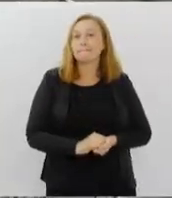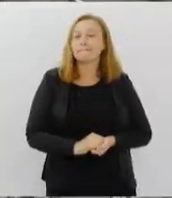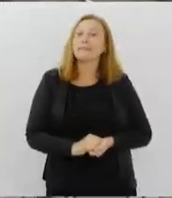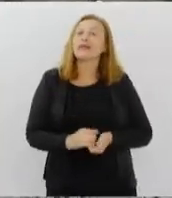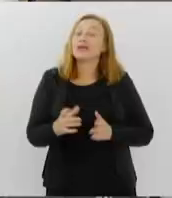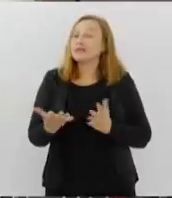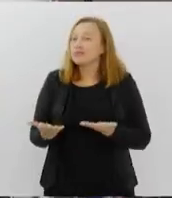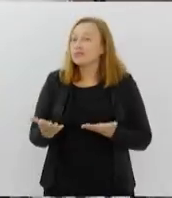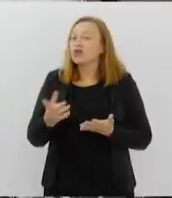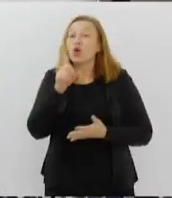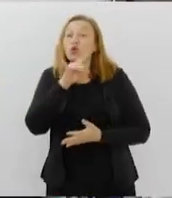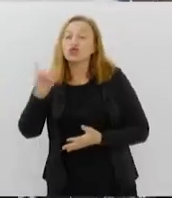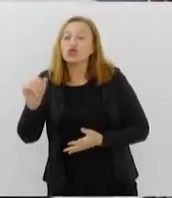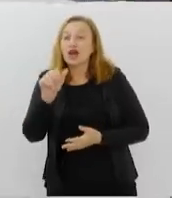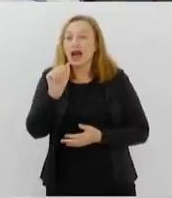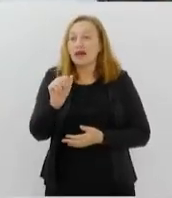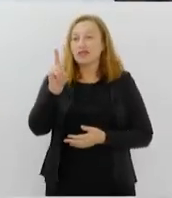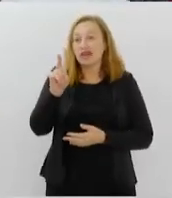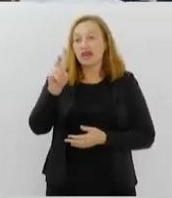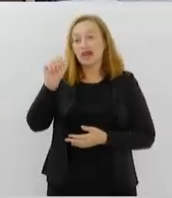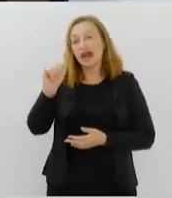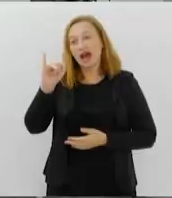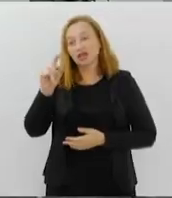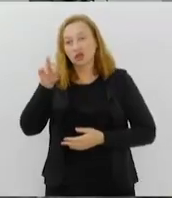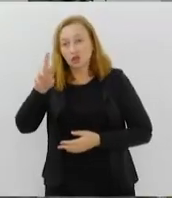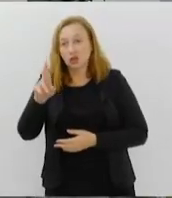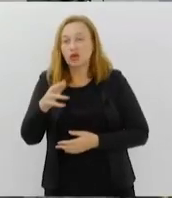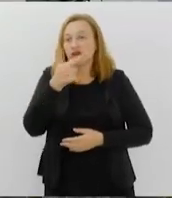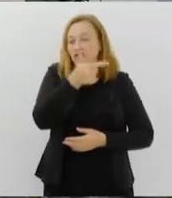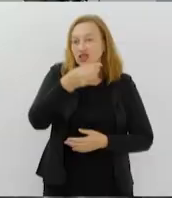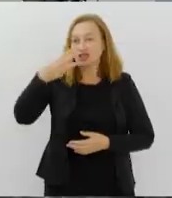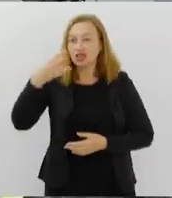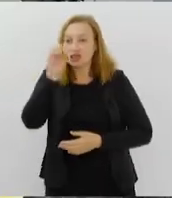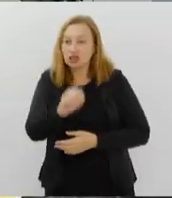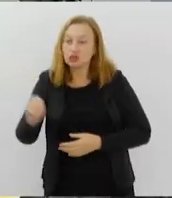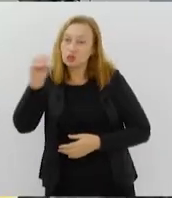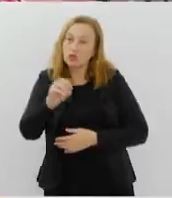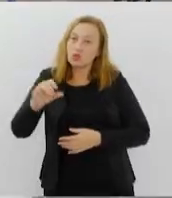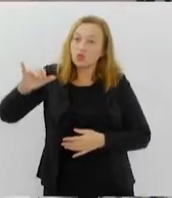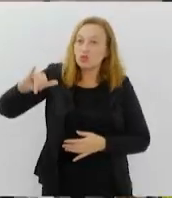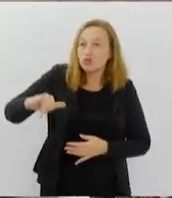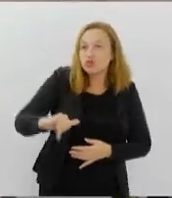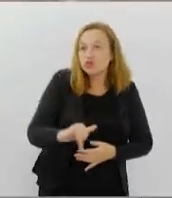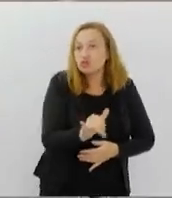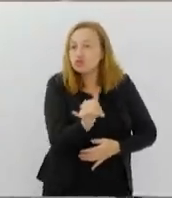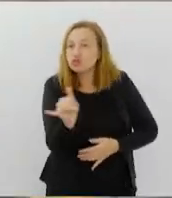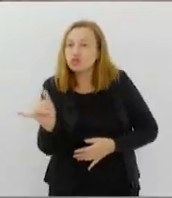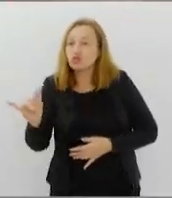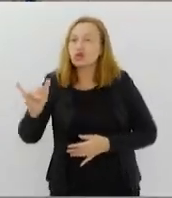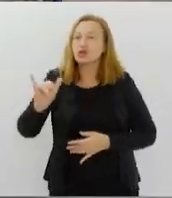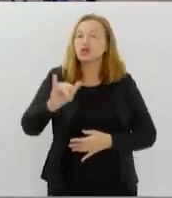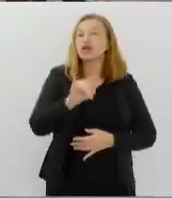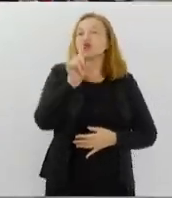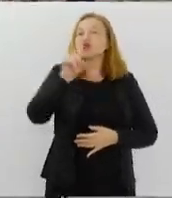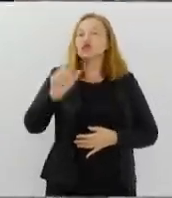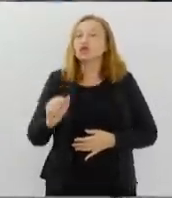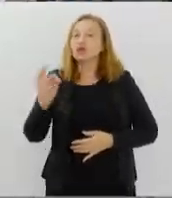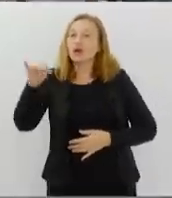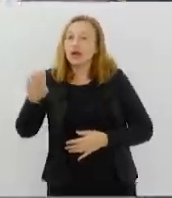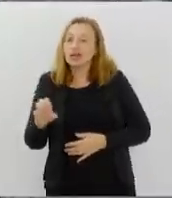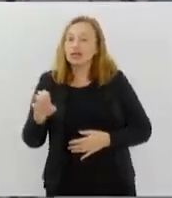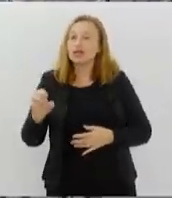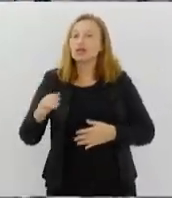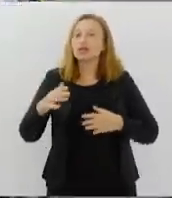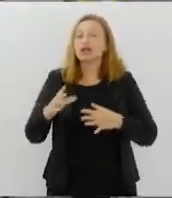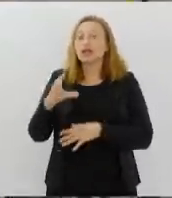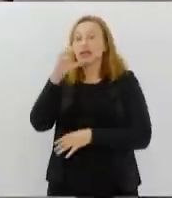Antecipando o Dia do Aviador, em 23 de outubro, o Museu Aeroespacial, no Campo dos Afonsos, na Zona Oeste, realiza neste